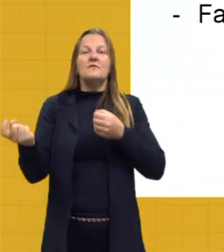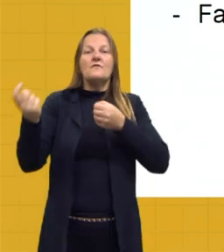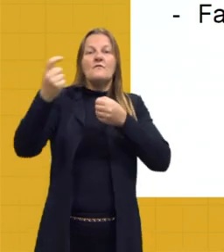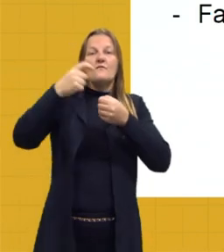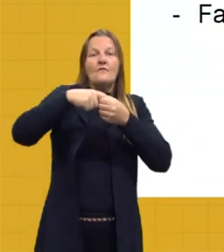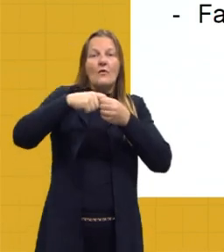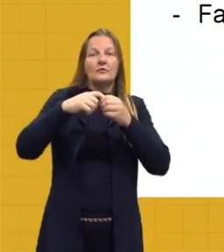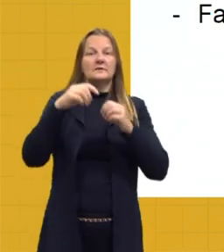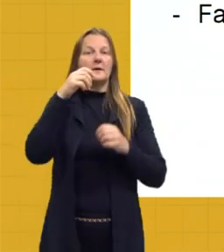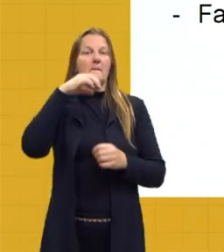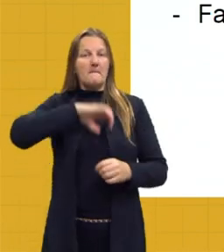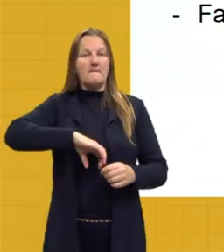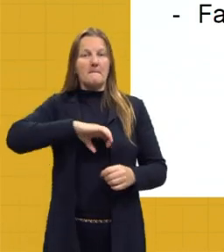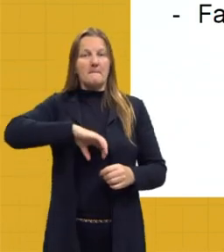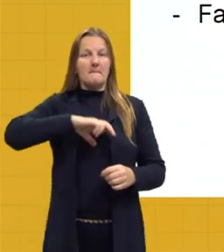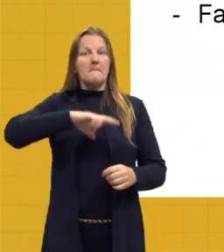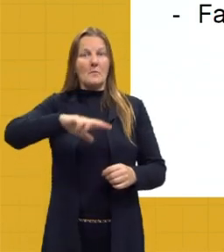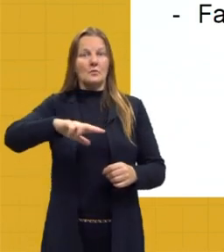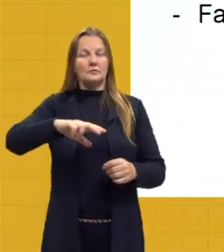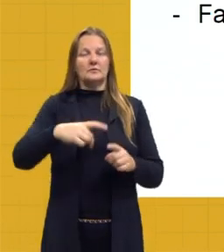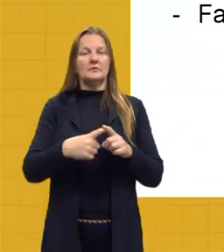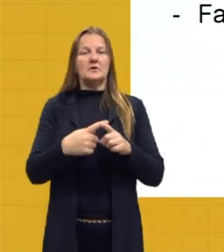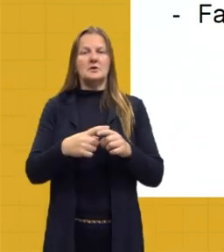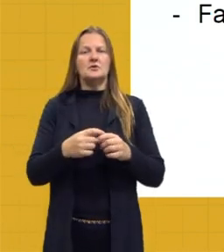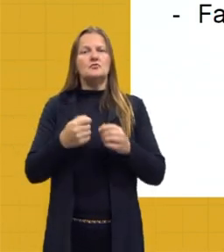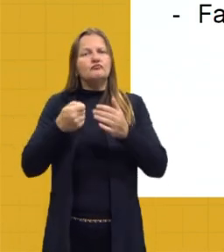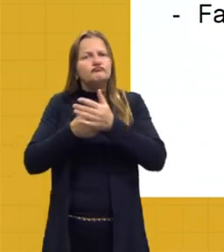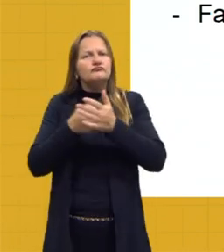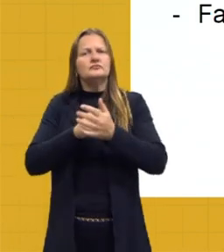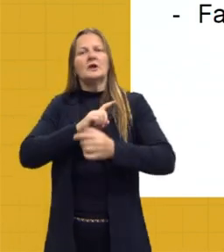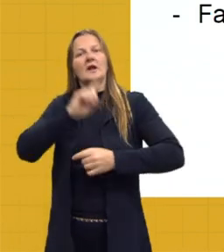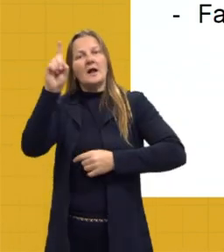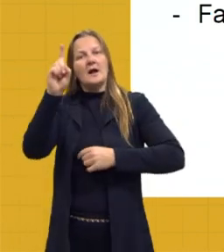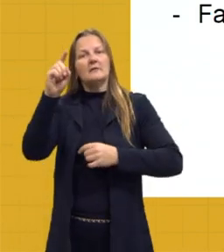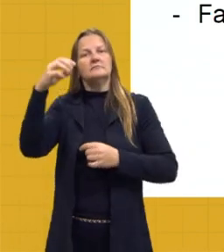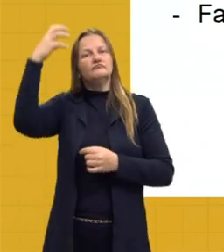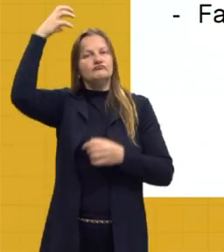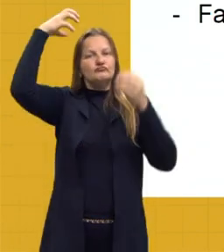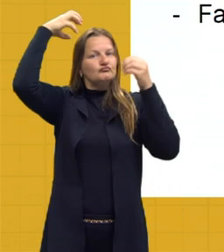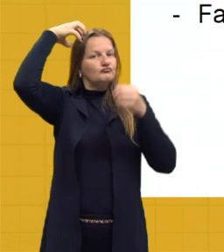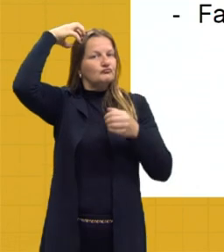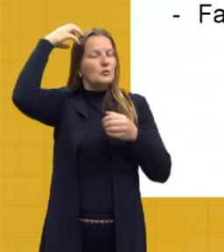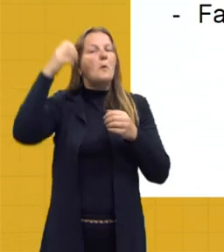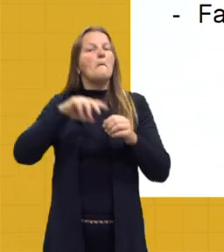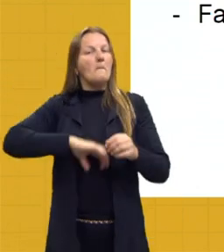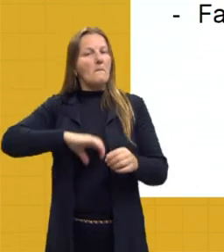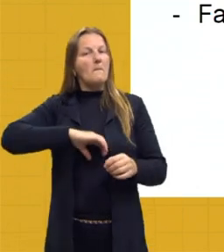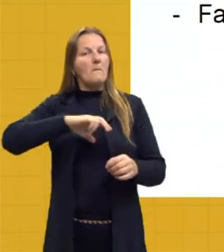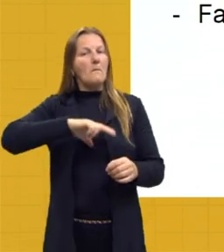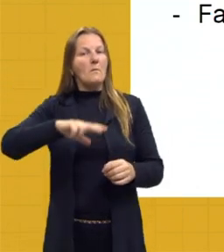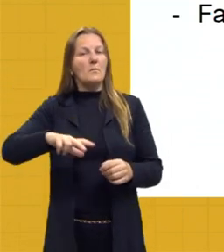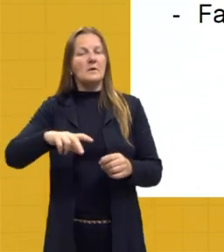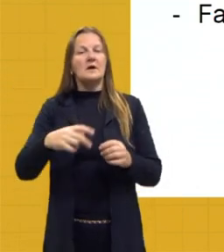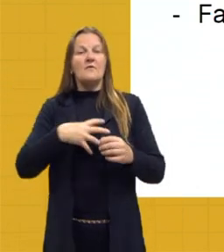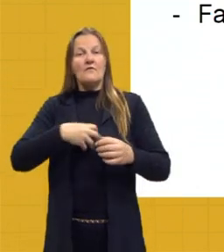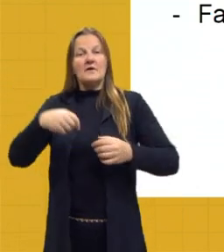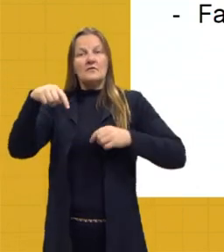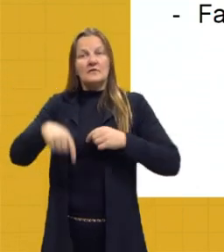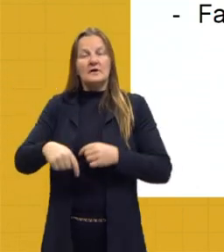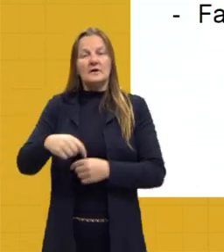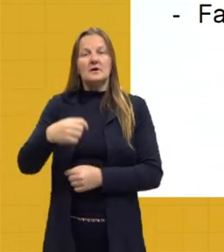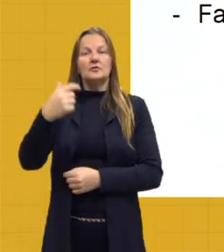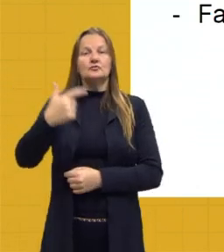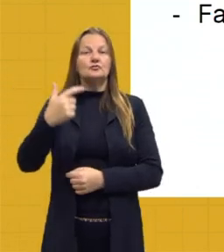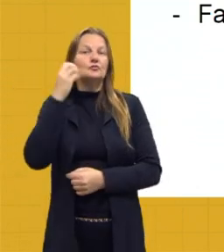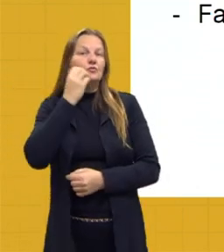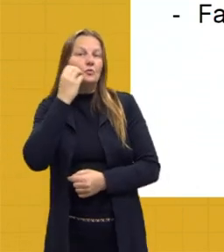Portugal para lutar pelo trono, pela coroa portuguesa. E ele deixa aqui o filho dele, Dom Pedro II,